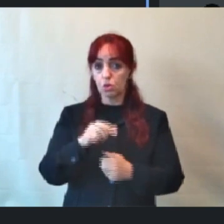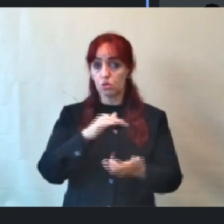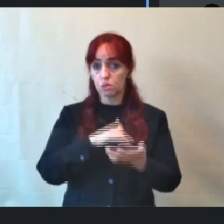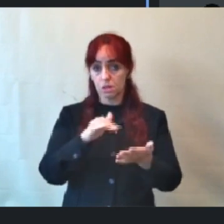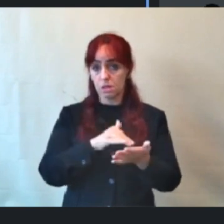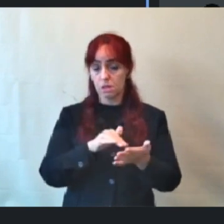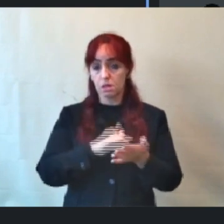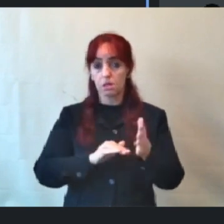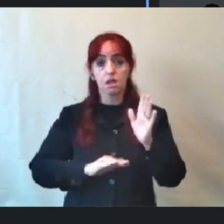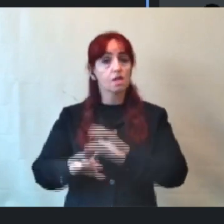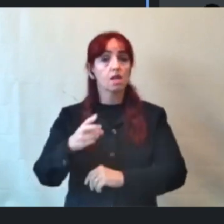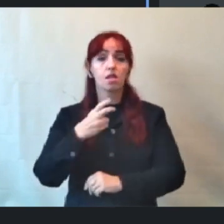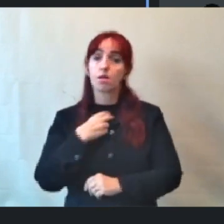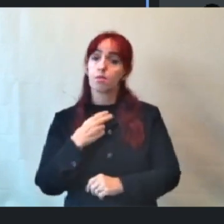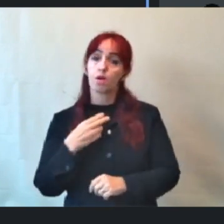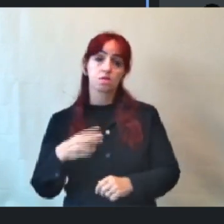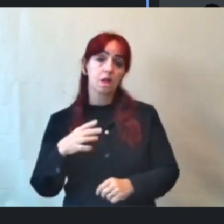presente,